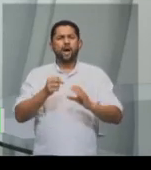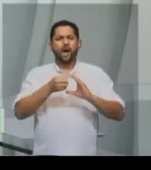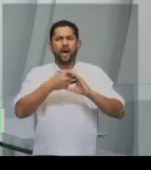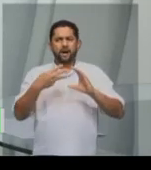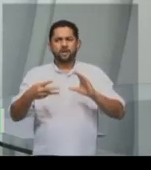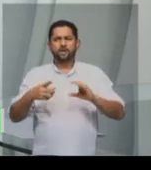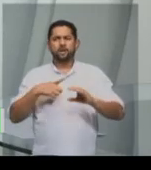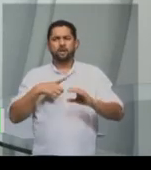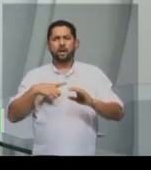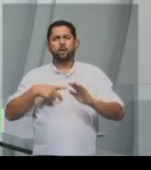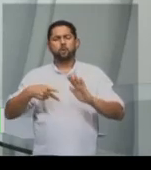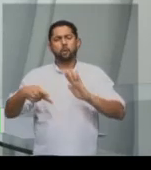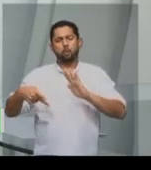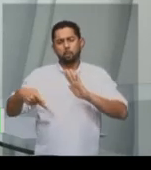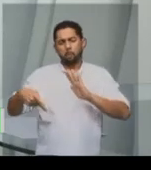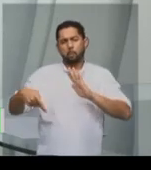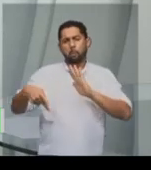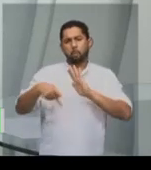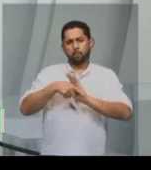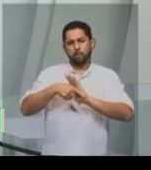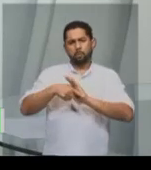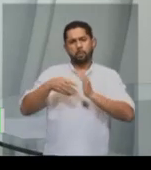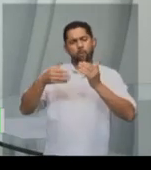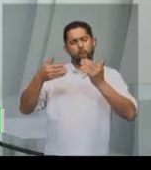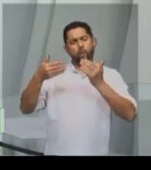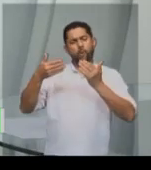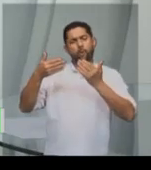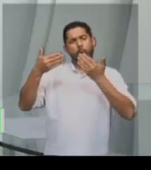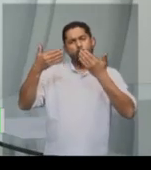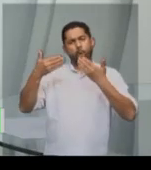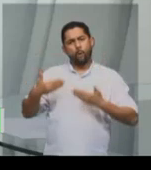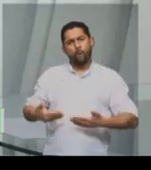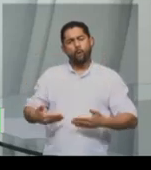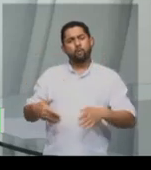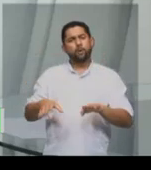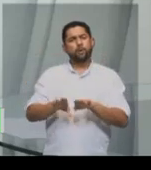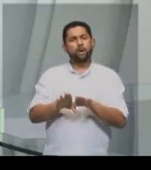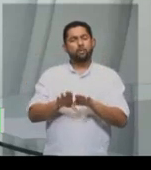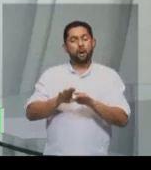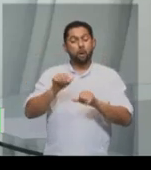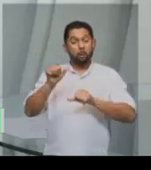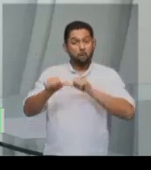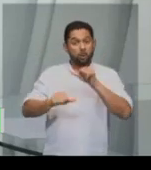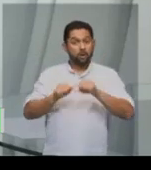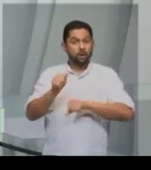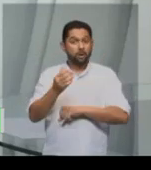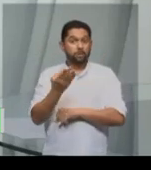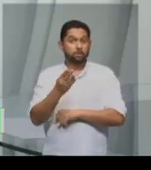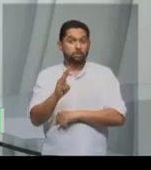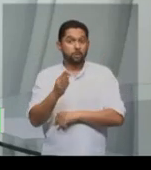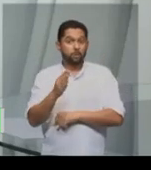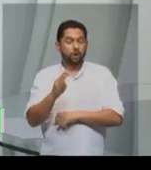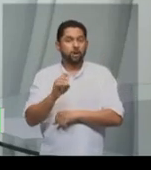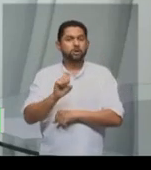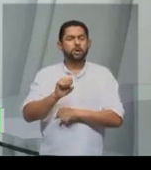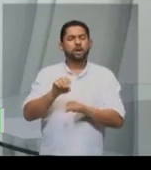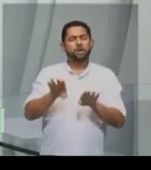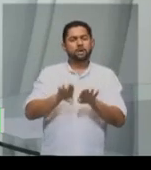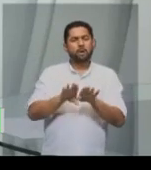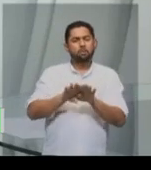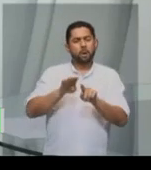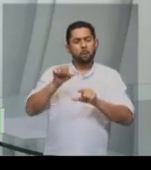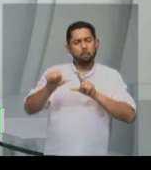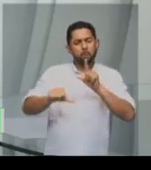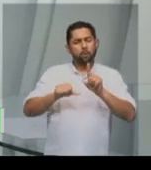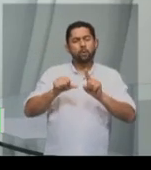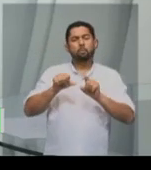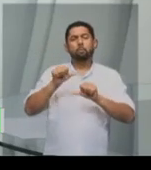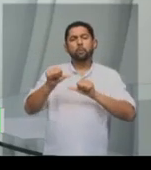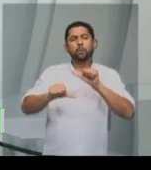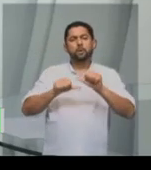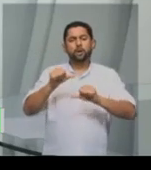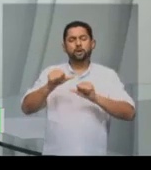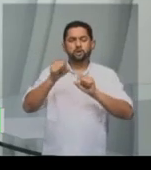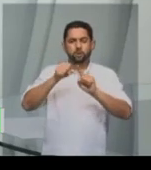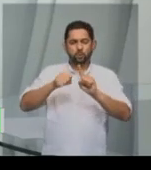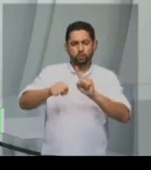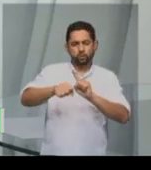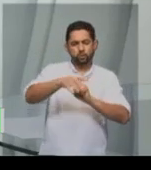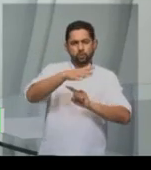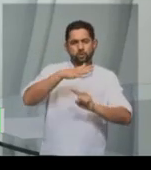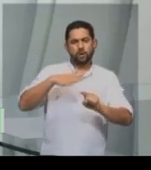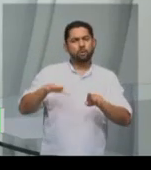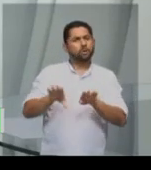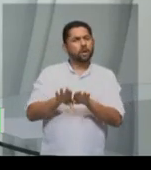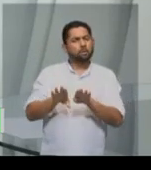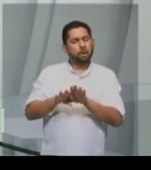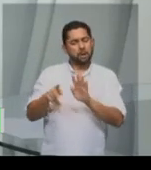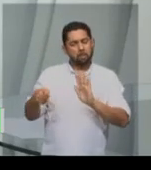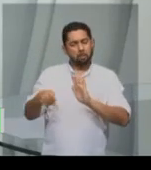de mudanças biológicas, outras de mudanças sociais, outras de mudança do próprio indivíduo. Mas o que